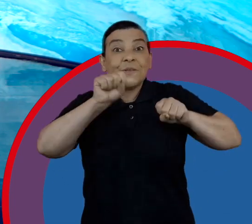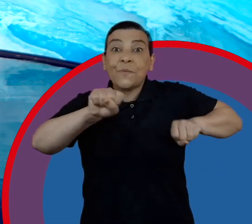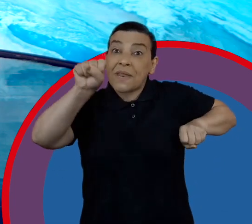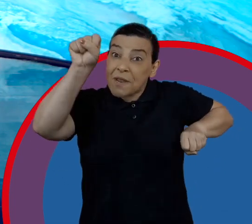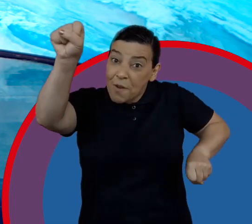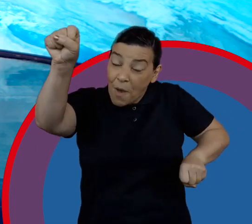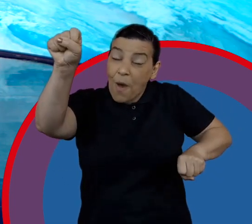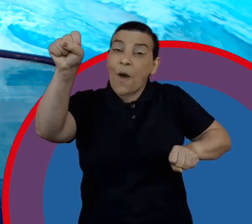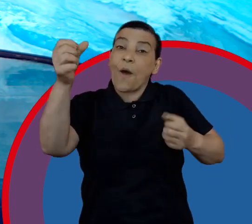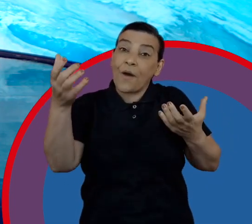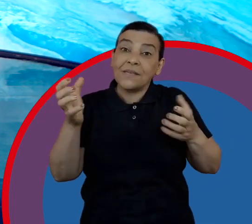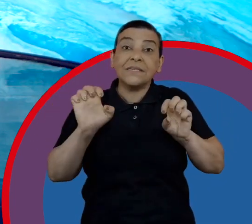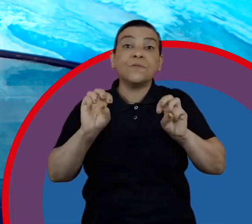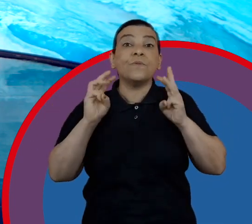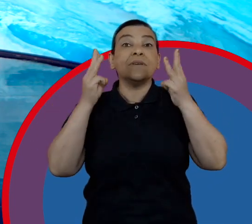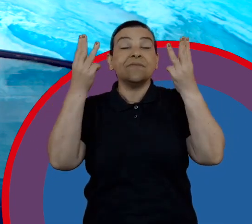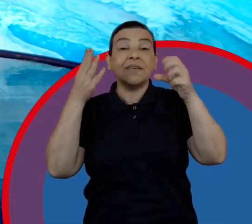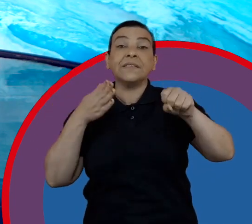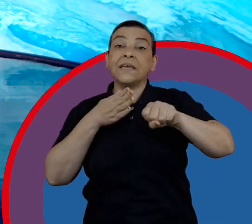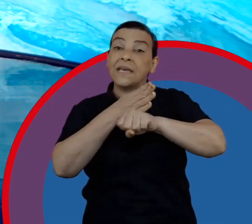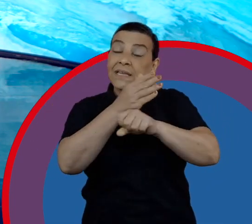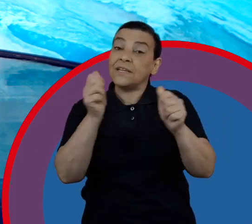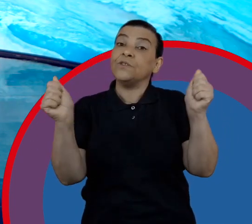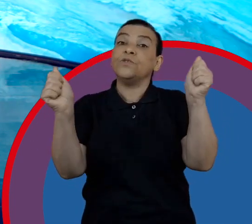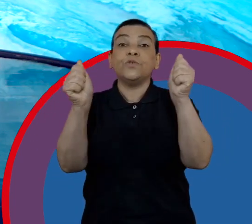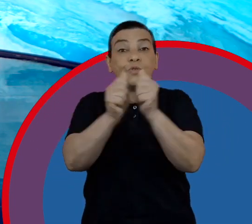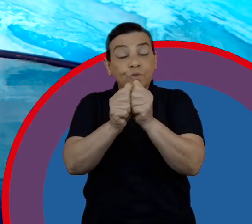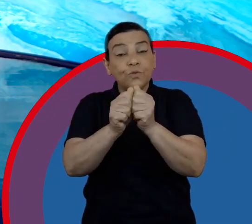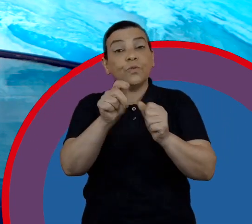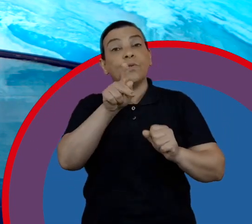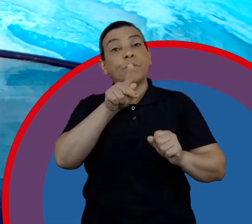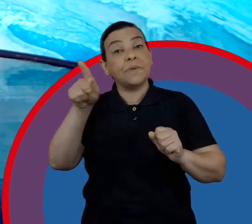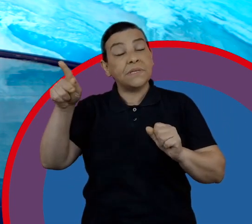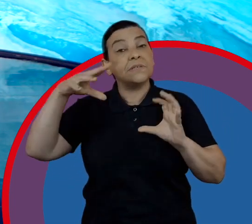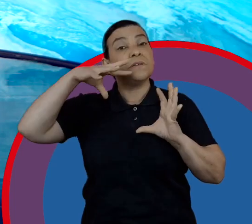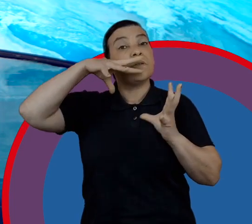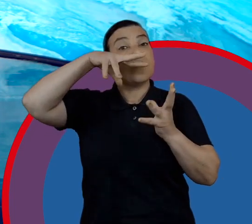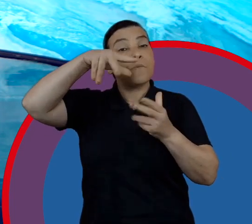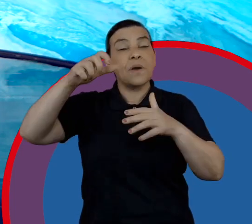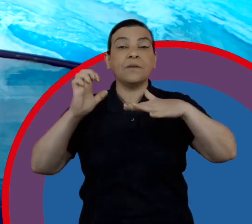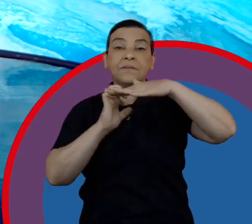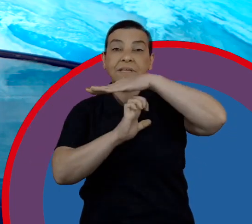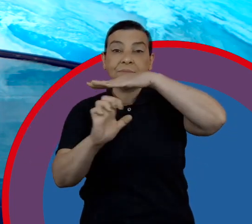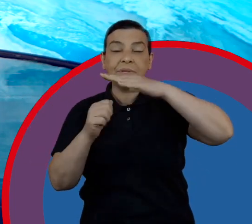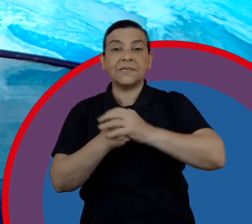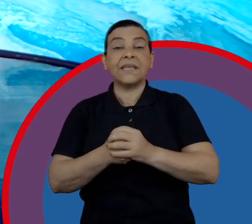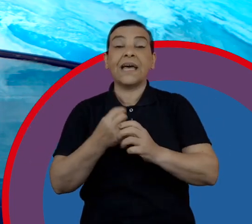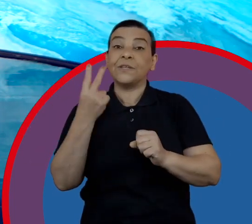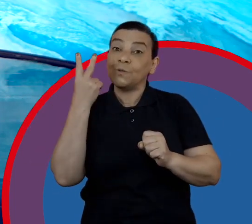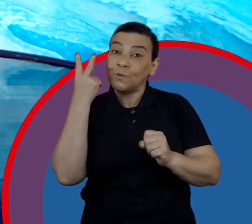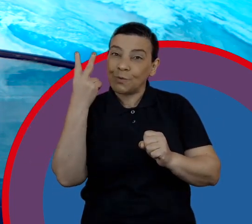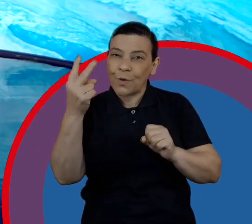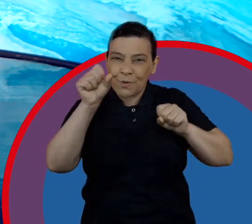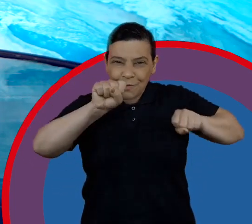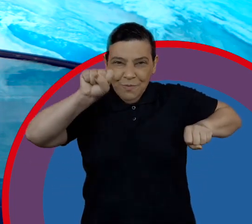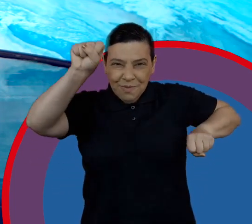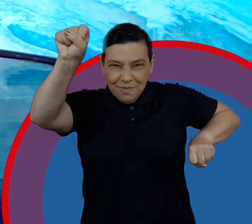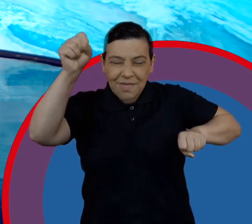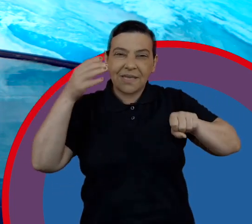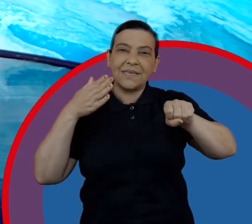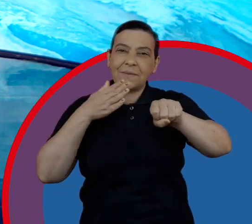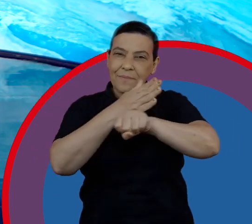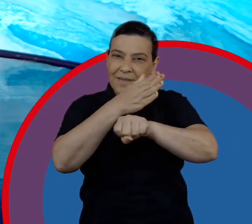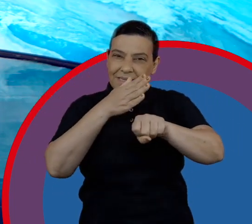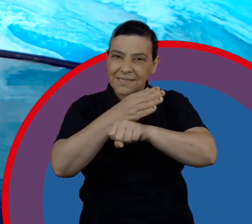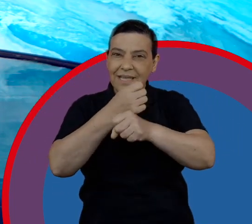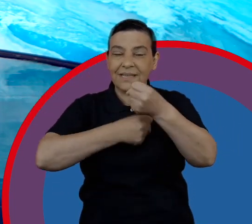estarem em um evento conjuntamente com o presidente global da companhia. Dois dos nossos super-heróis que participaram de iniciativas